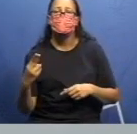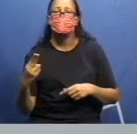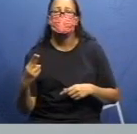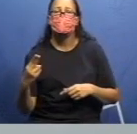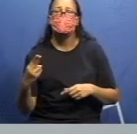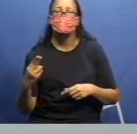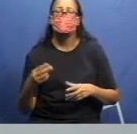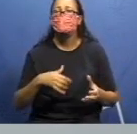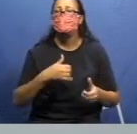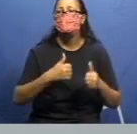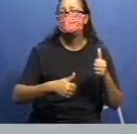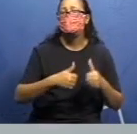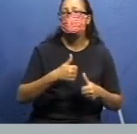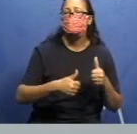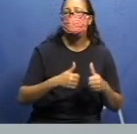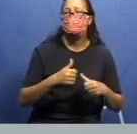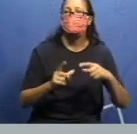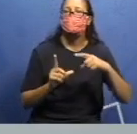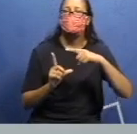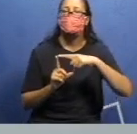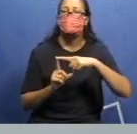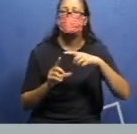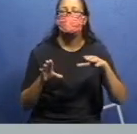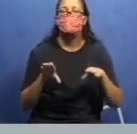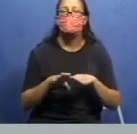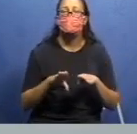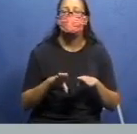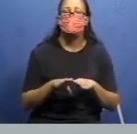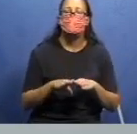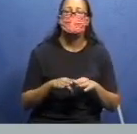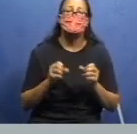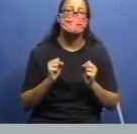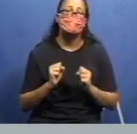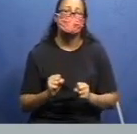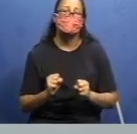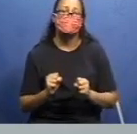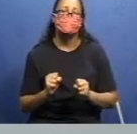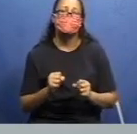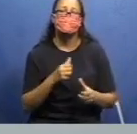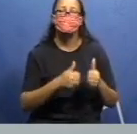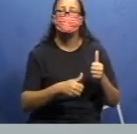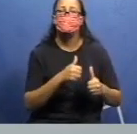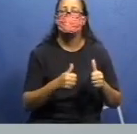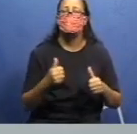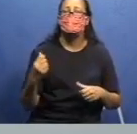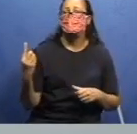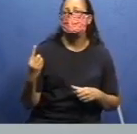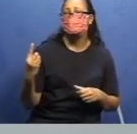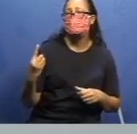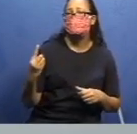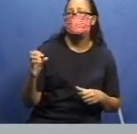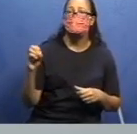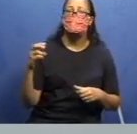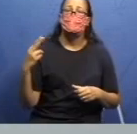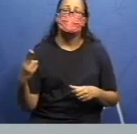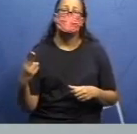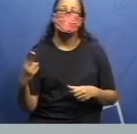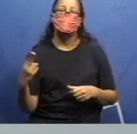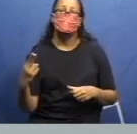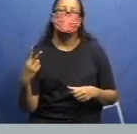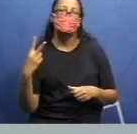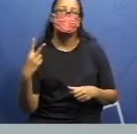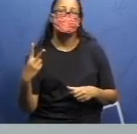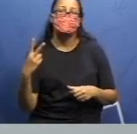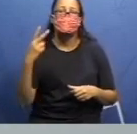Então, essa atividade, essa brincadeira, você consegue jogar sozinho, você consegue jogar em duplas ou também consegue